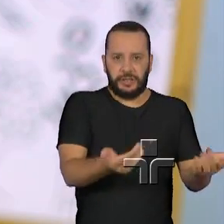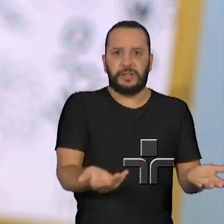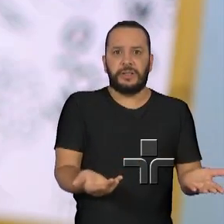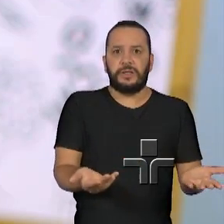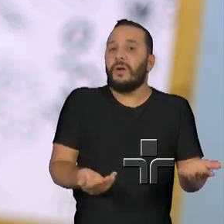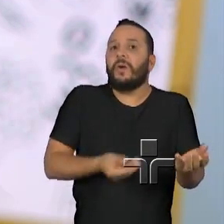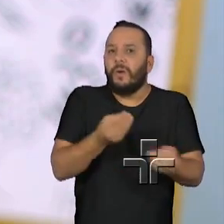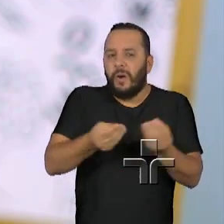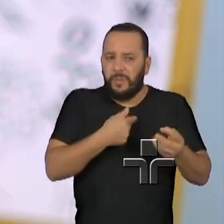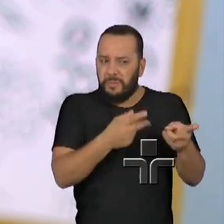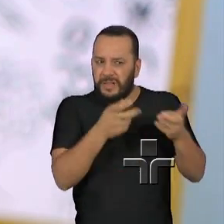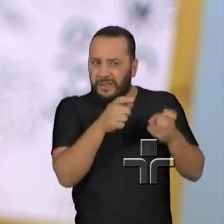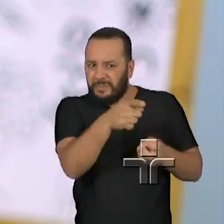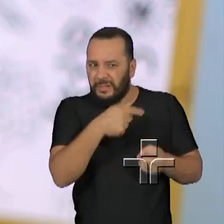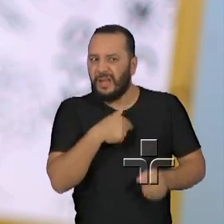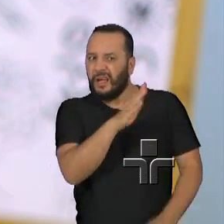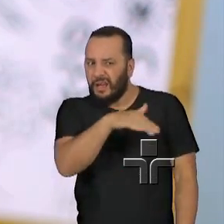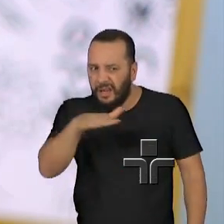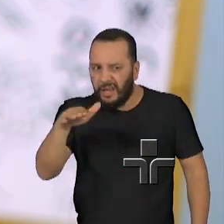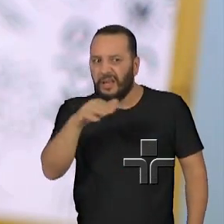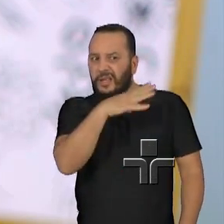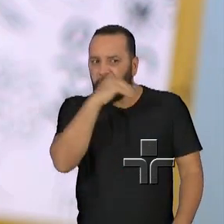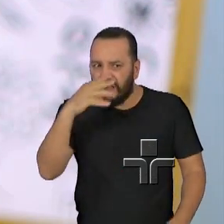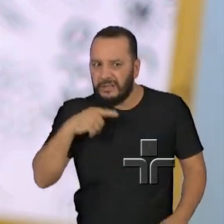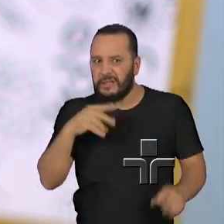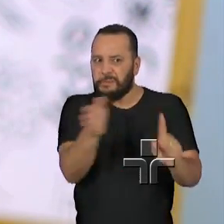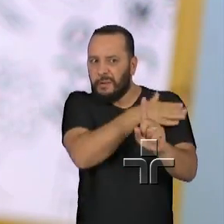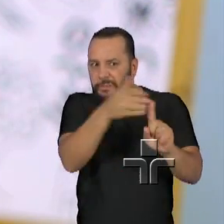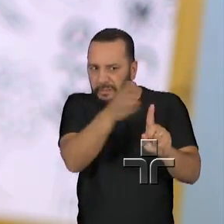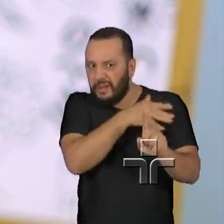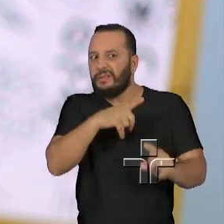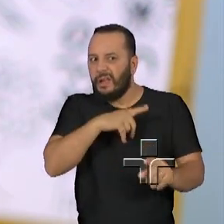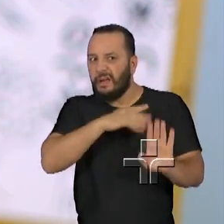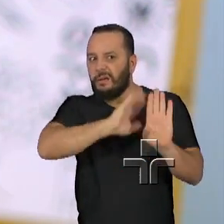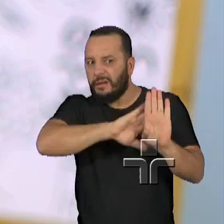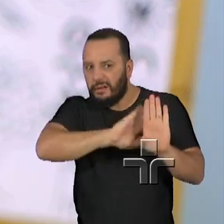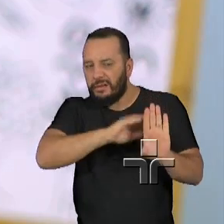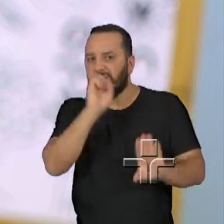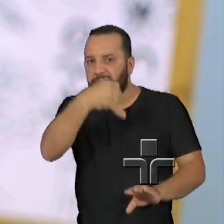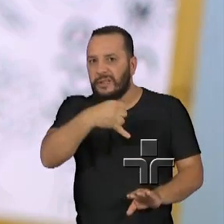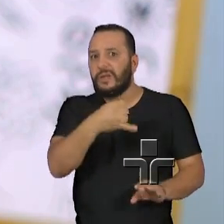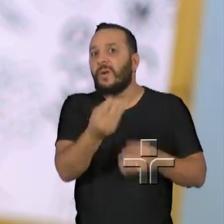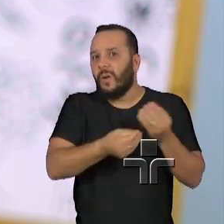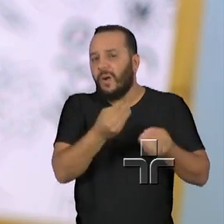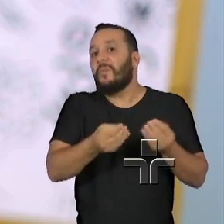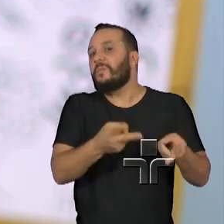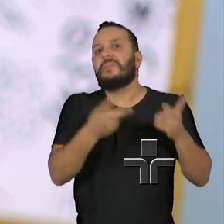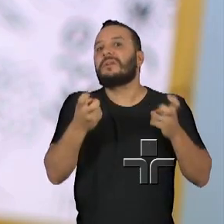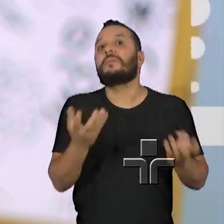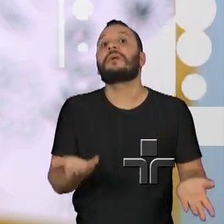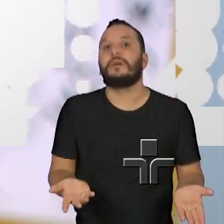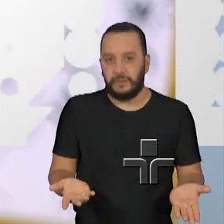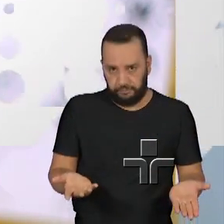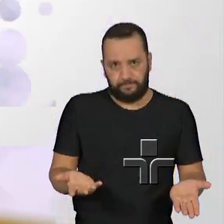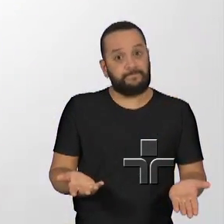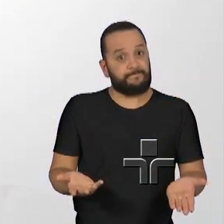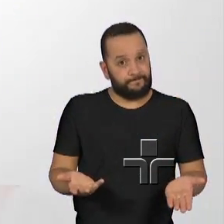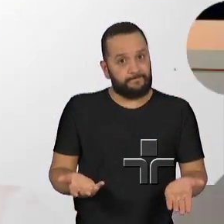perceber os sinais, que é uma coisa que não tinha isso na educação, como perceber os sinais que essas crianças estão sofrendo violência?